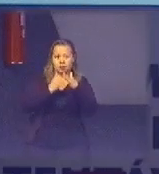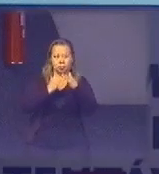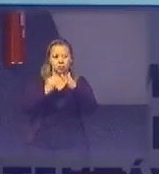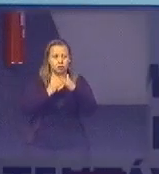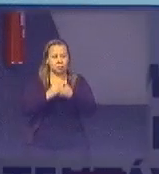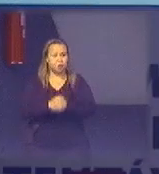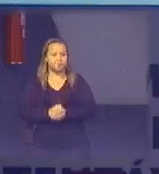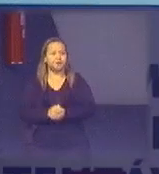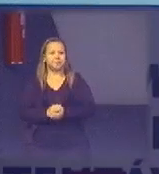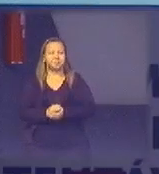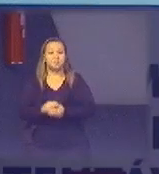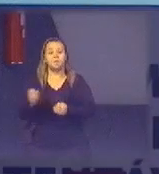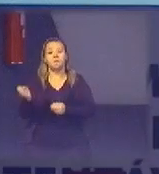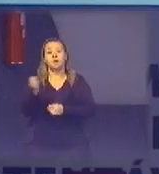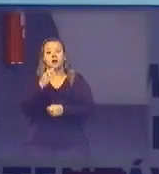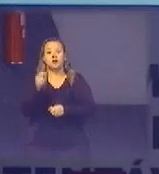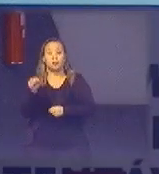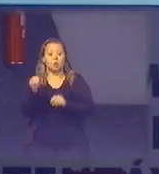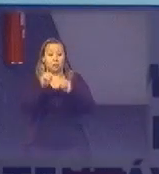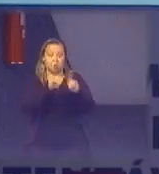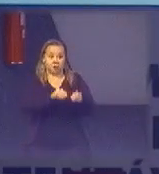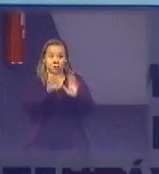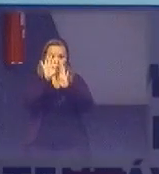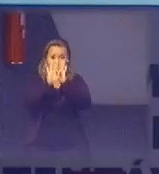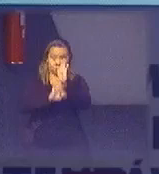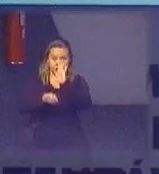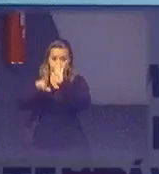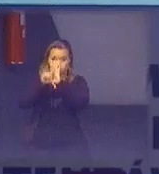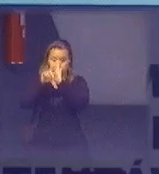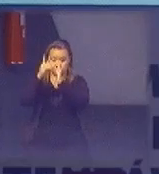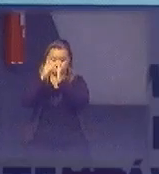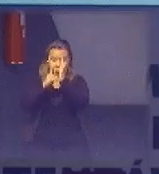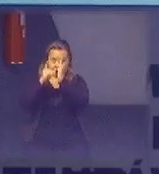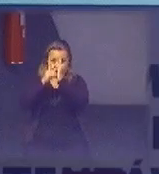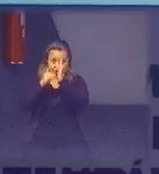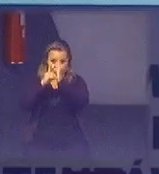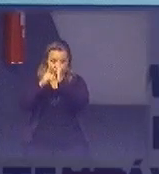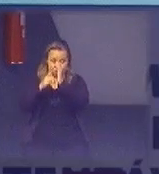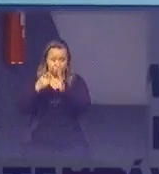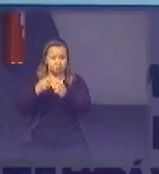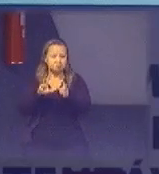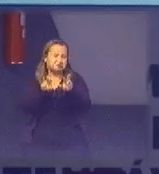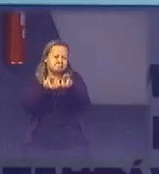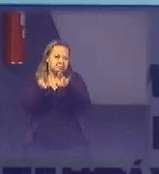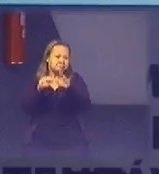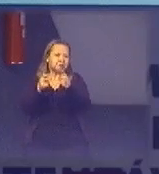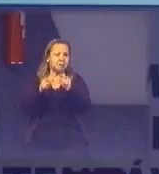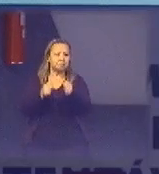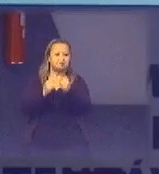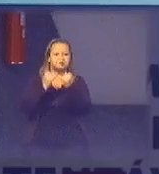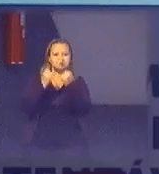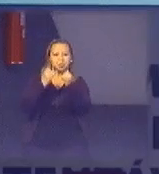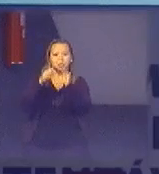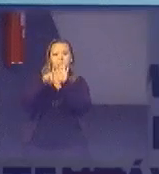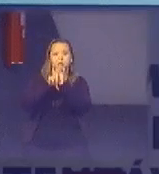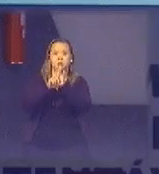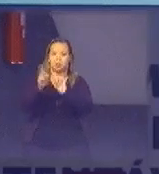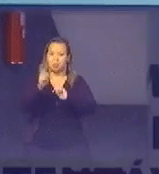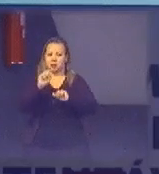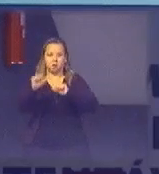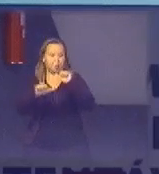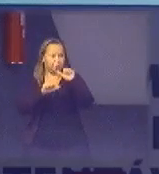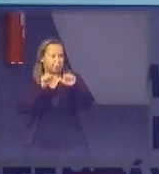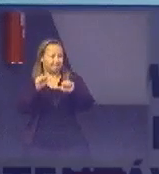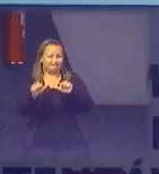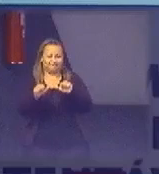e de novo ao colocar isso no texto de uma lei num decreto com alcance de lei eu não estou achando que isso aí vai mudar o Brasil não